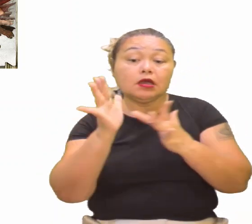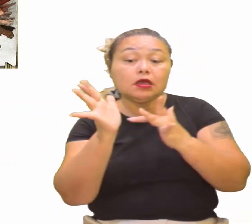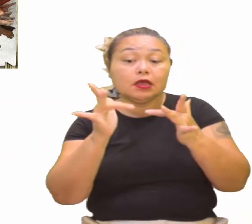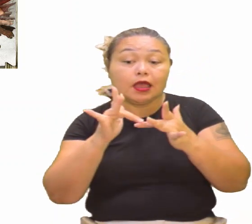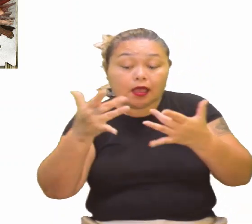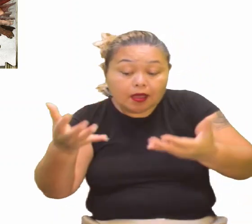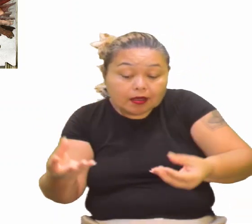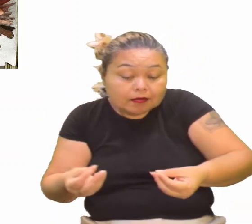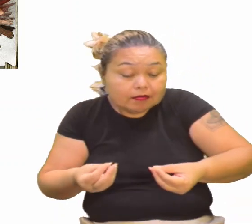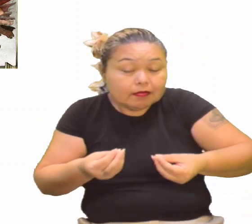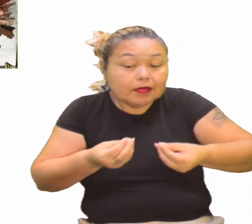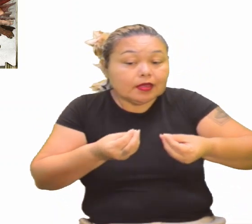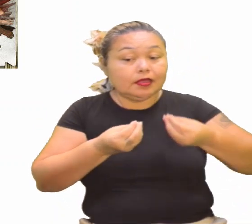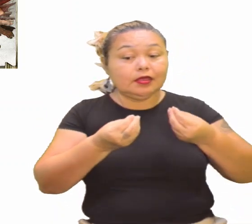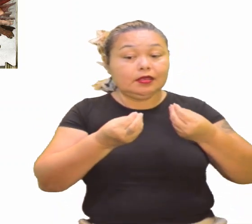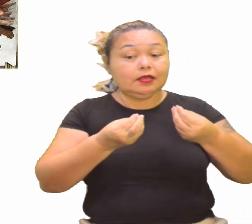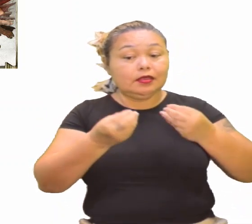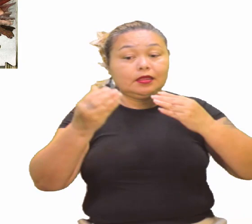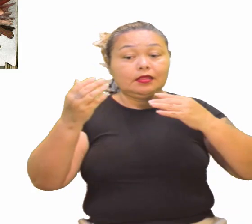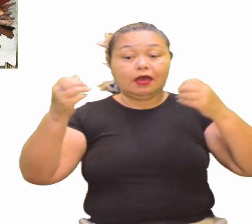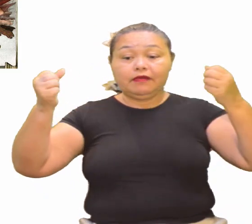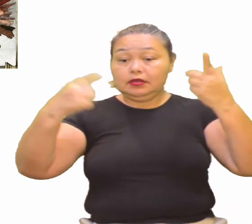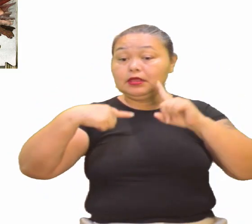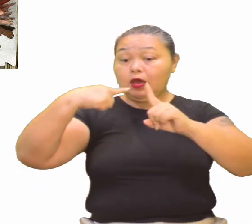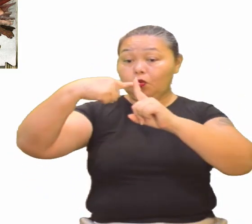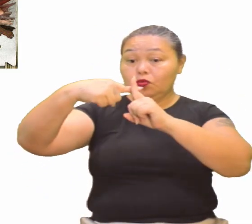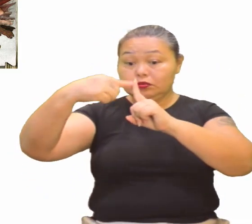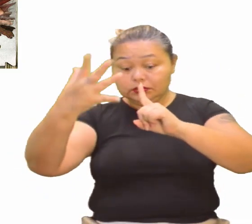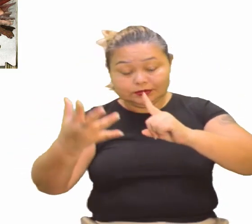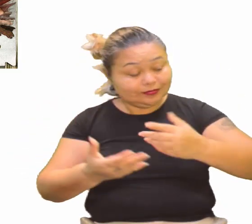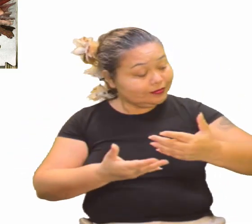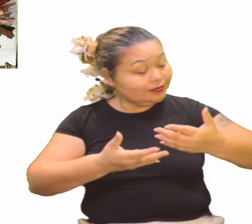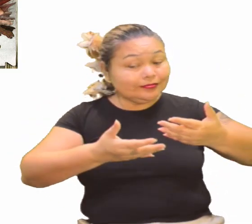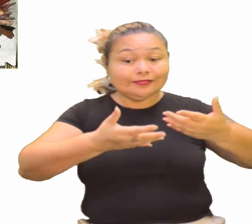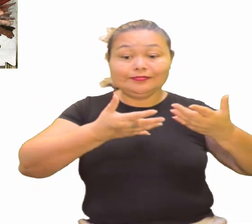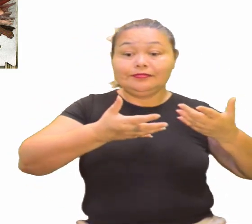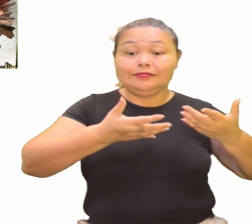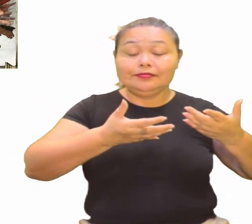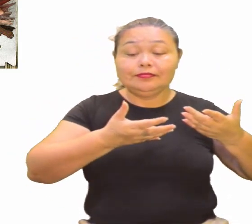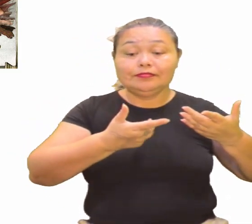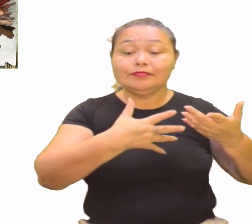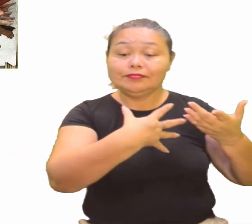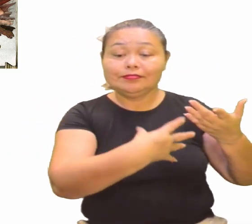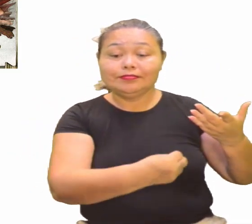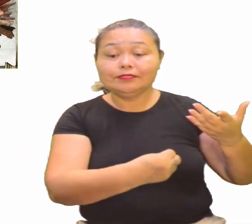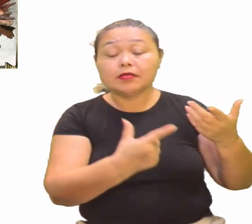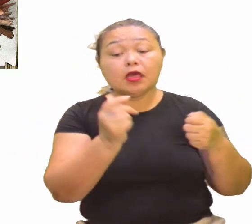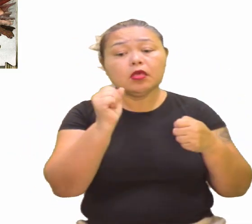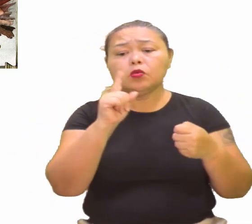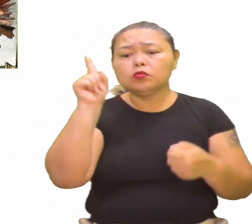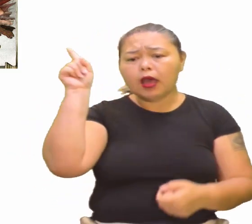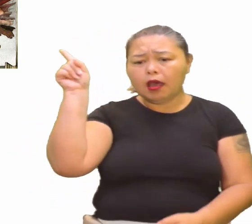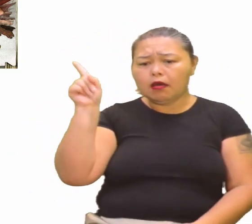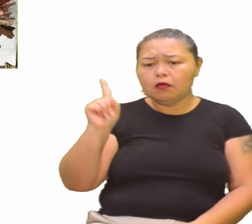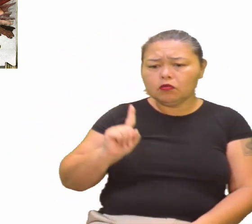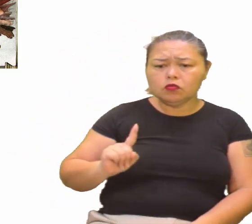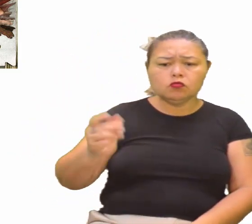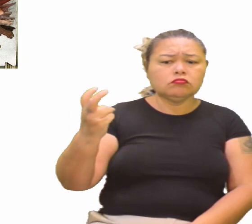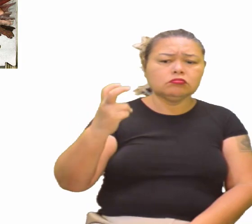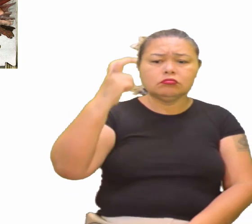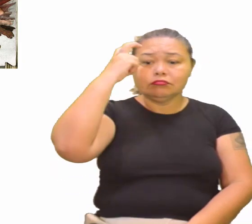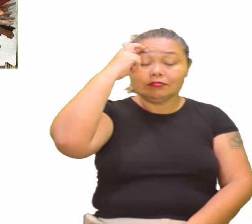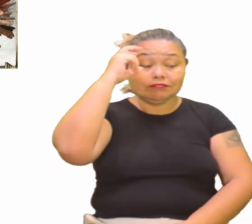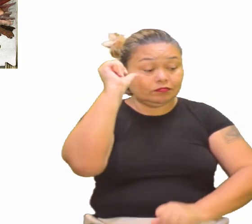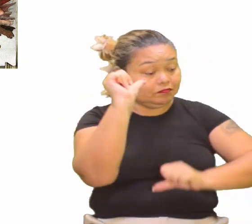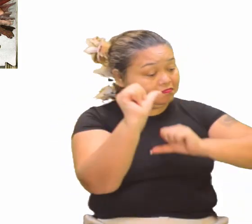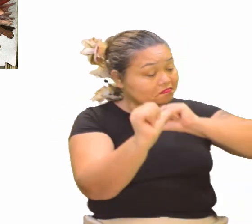após tirarem da cruz. Então, são nessa perspectiva, né? Todas as culturas foram se